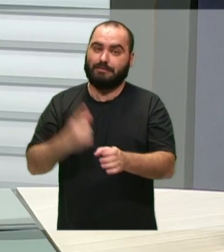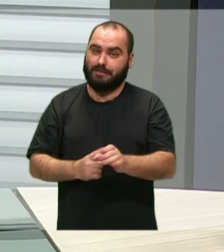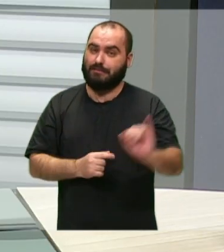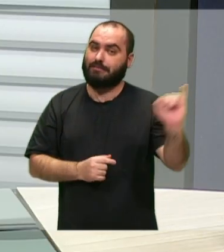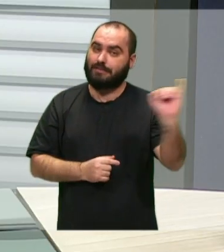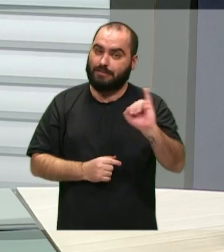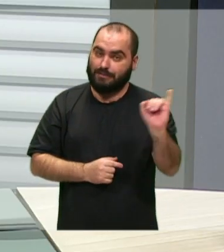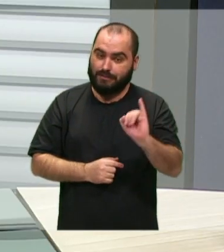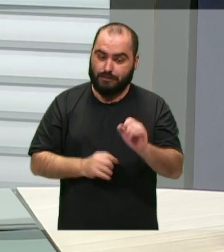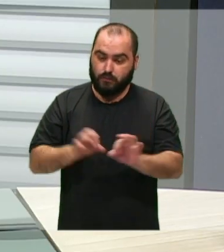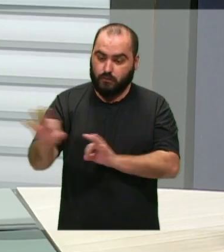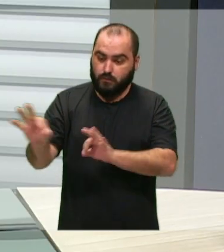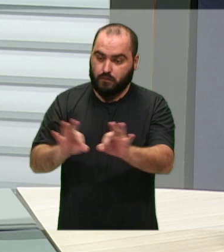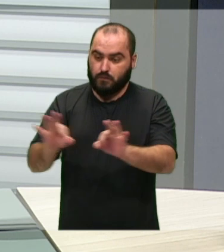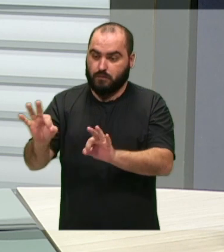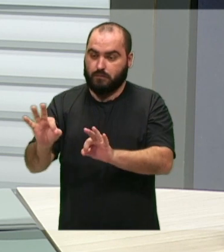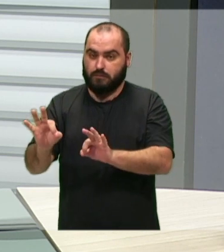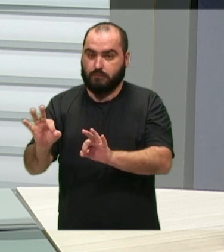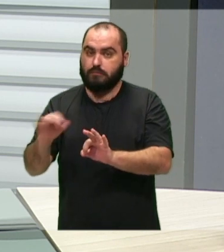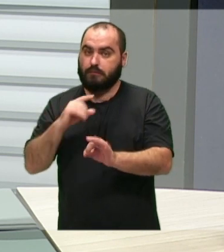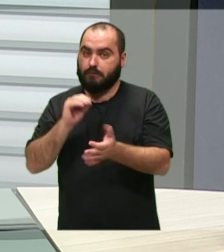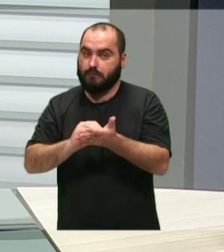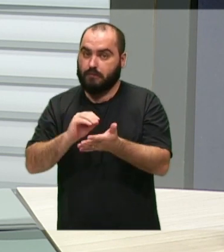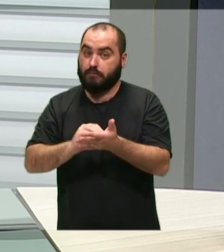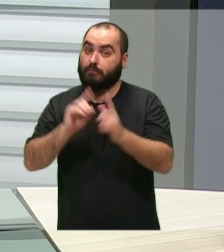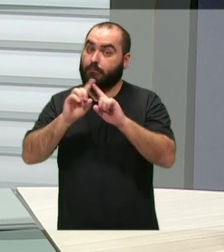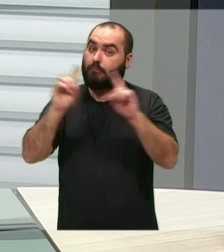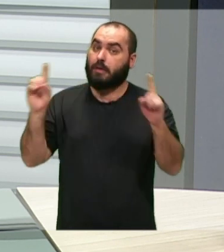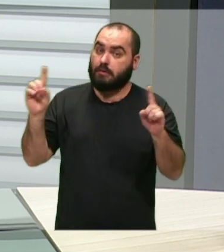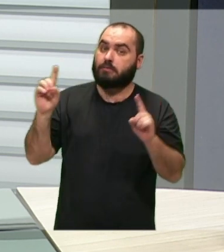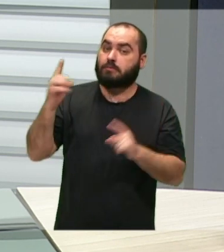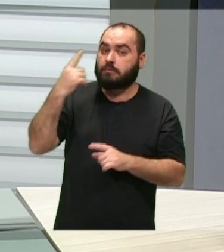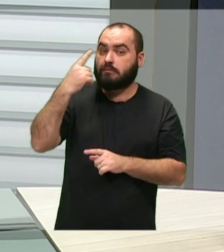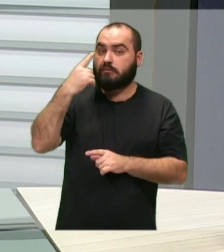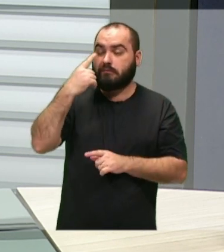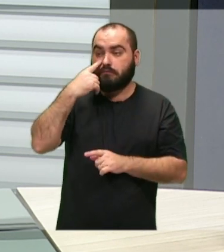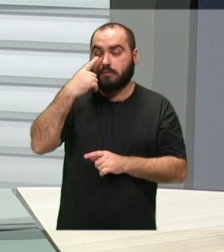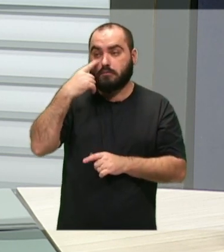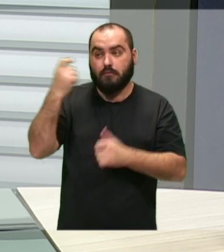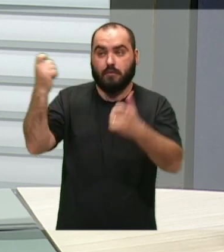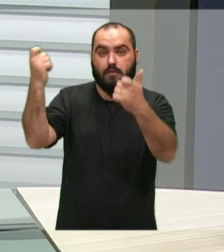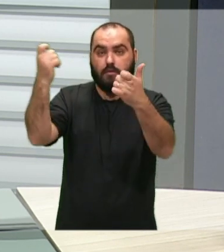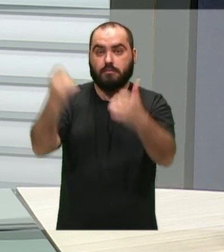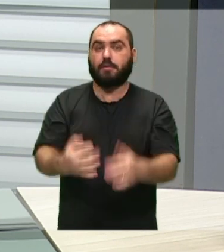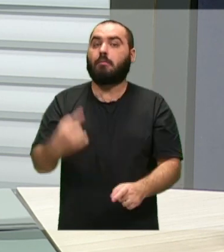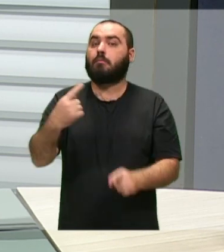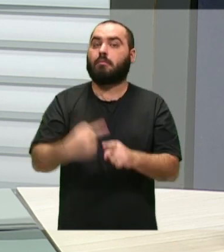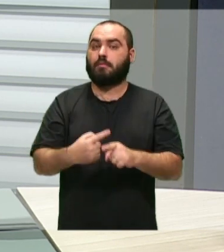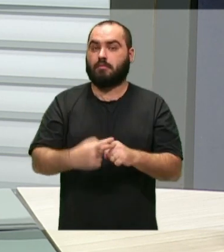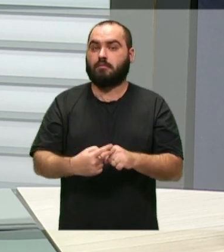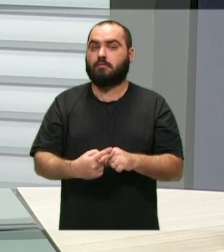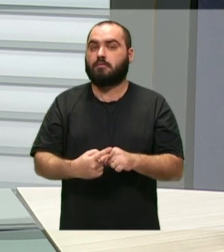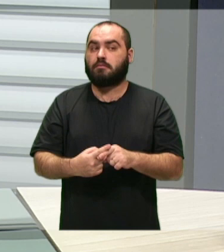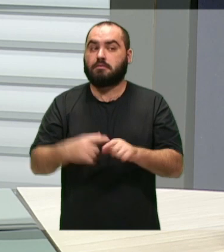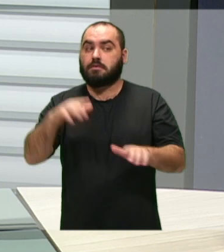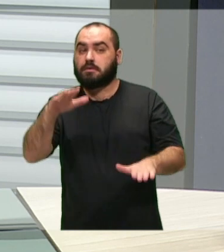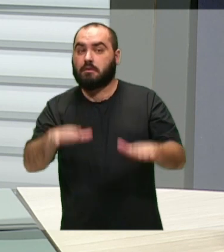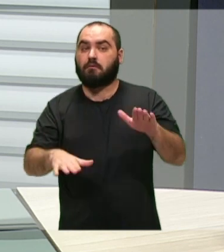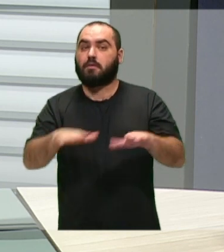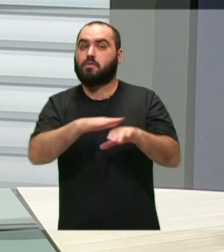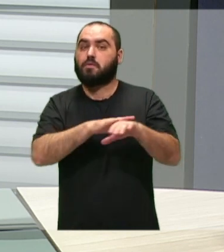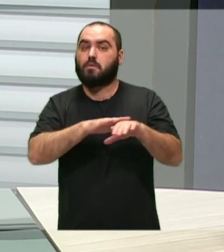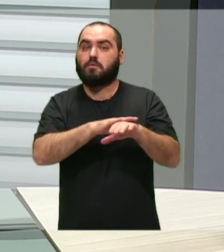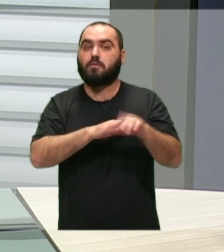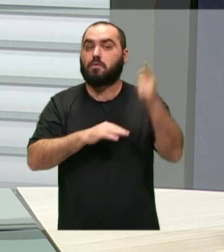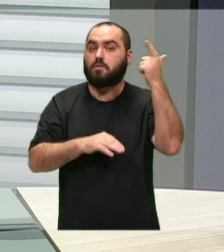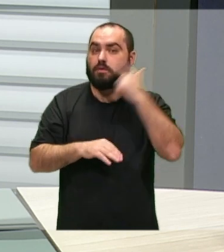crescimento, organização, planejamento, mas vamos trabalhar para que desenvie, vamos cobrar e aí talvez a gente consiga aqui na Câmara no